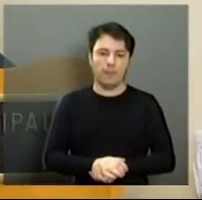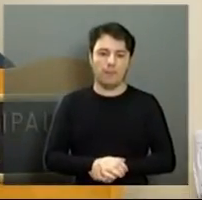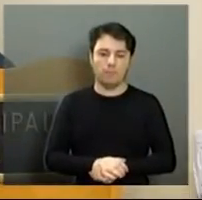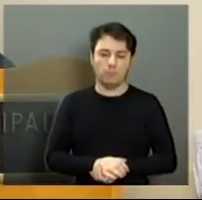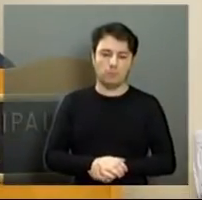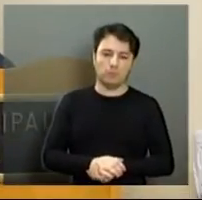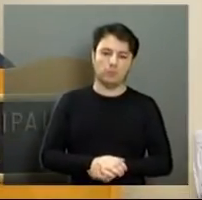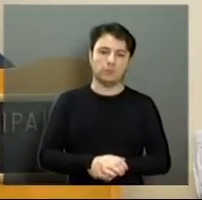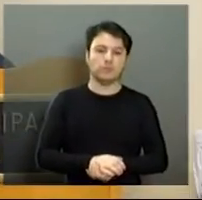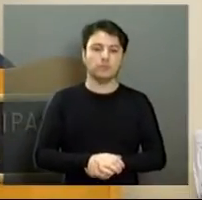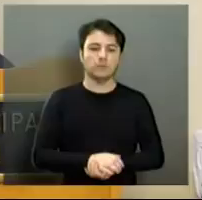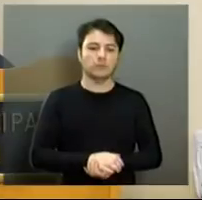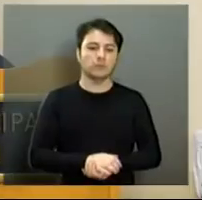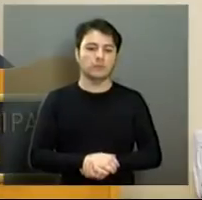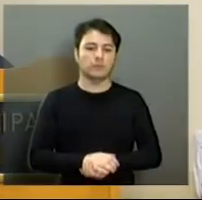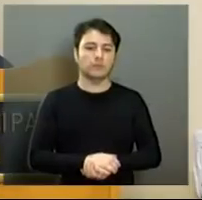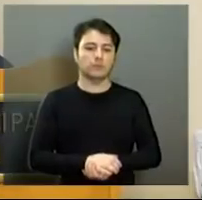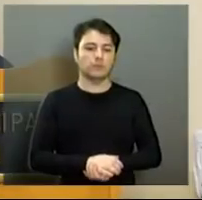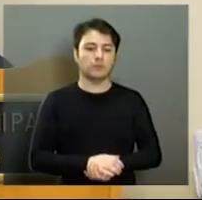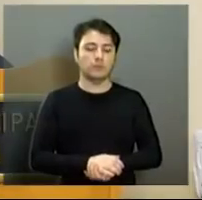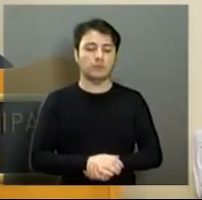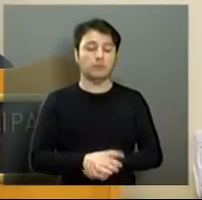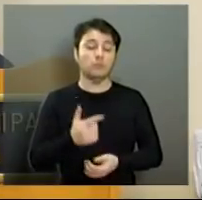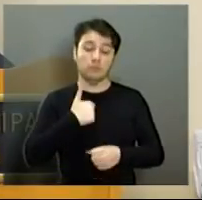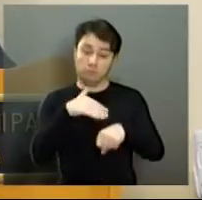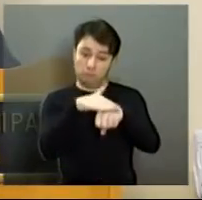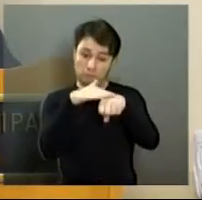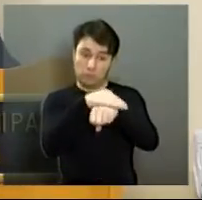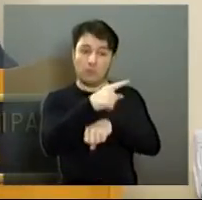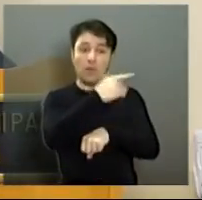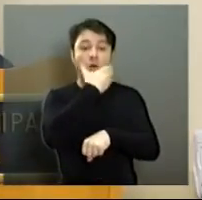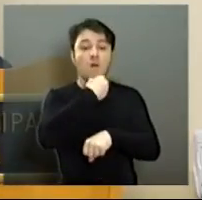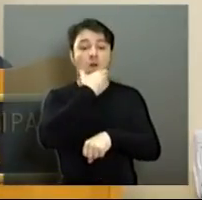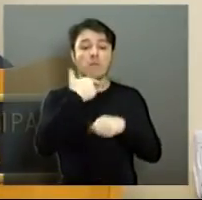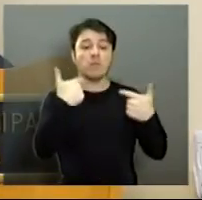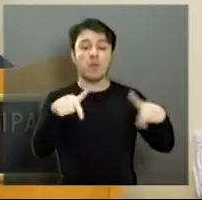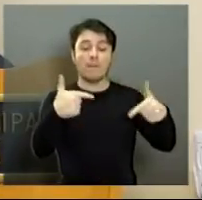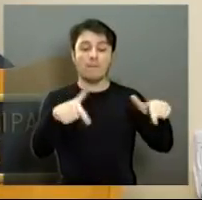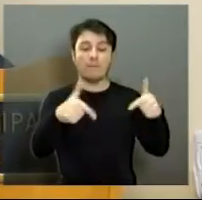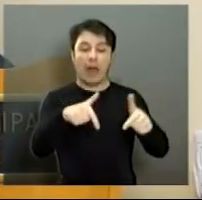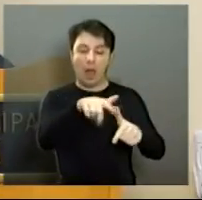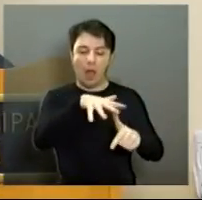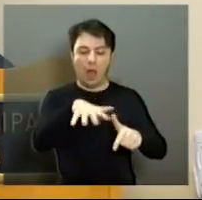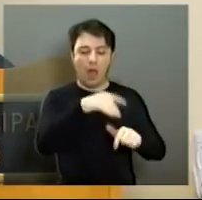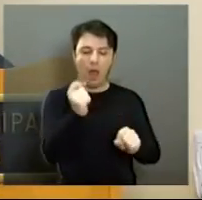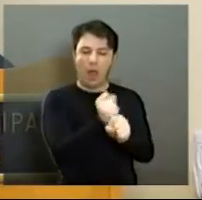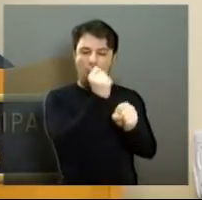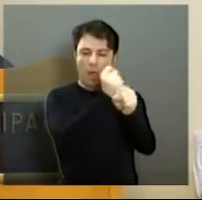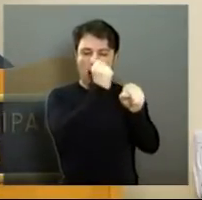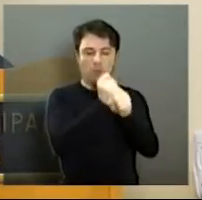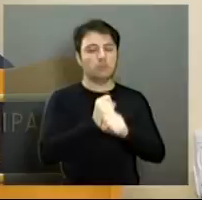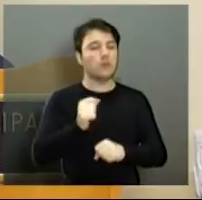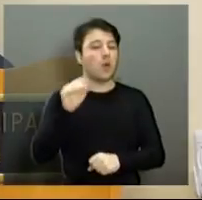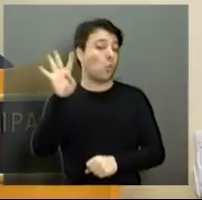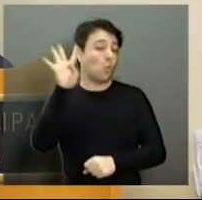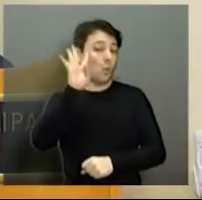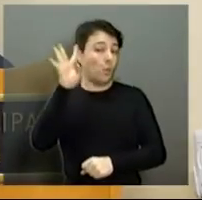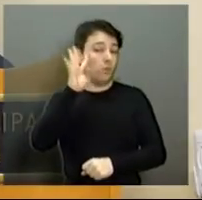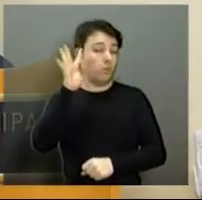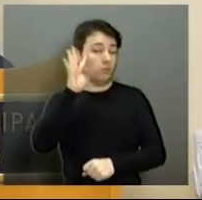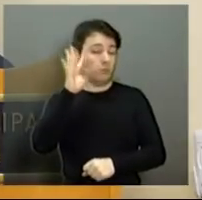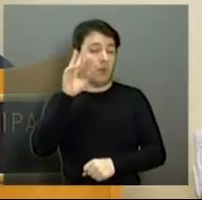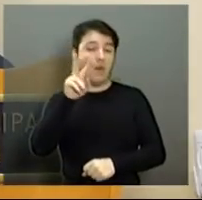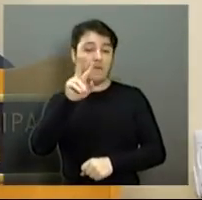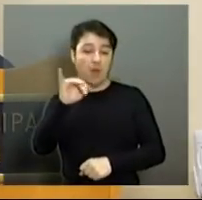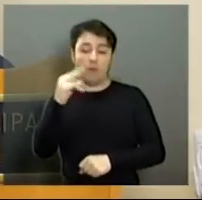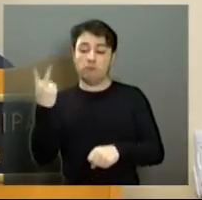Conversei com o secretário de obras, o João Bernal, e já nessa próxima quarta-feira, vamos até o local para ver qual